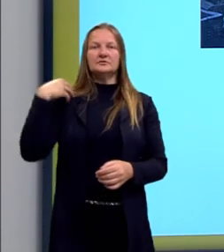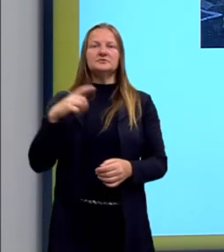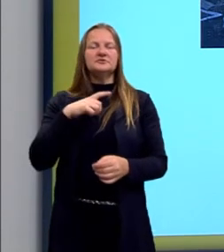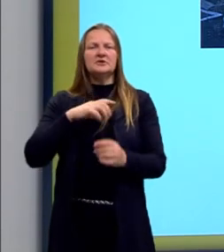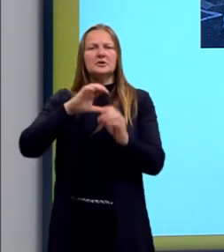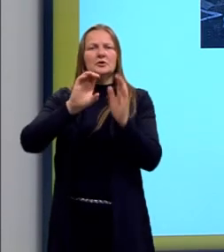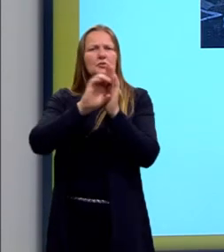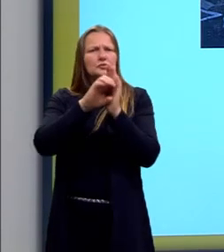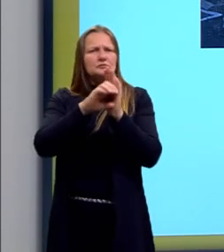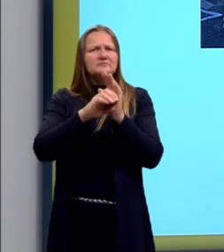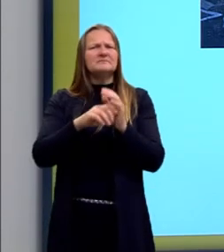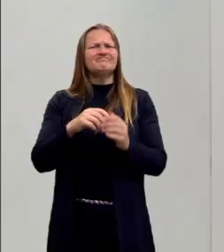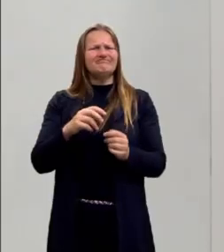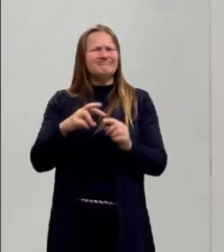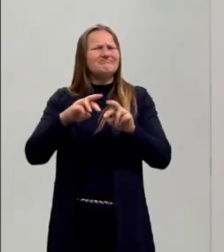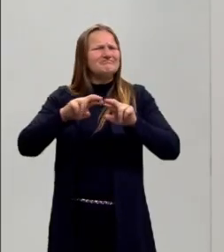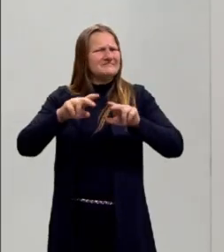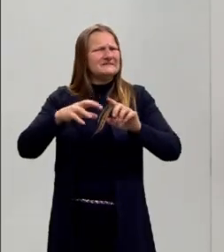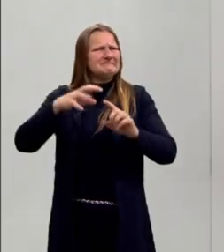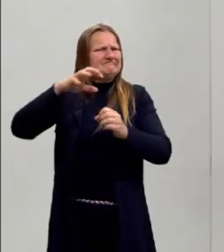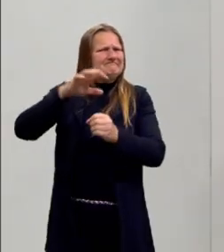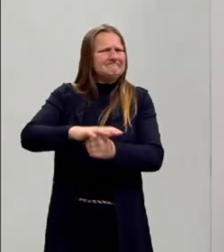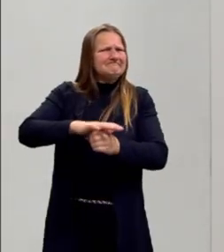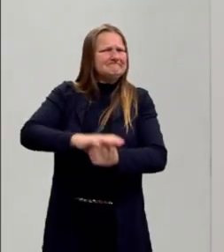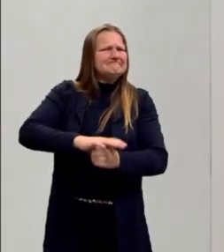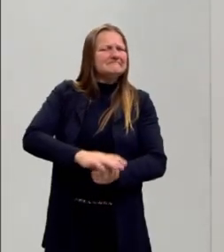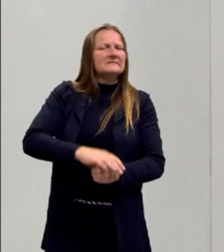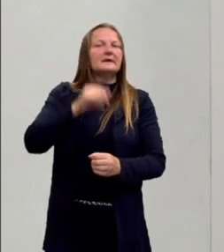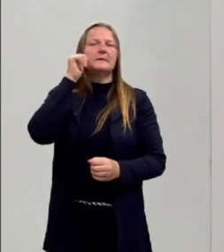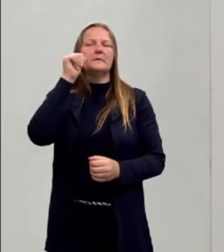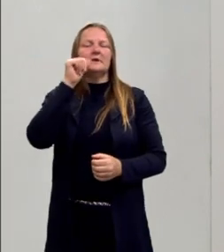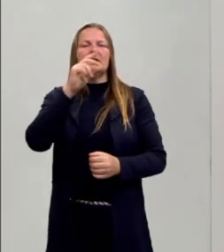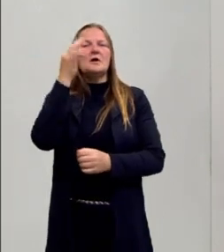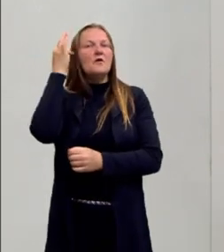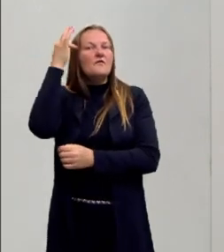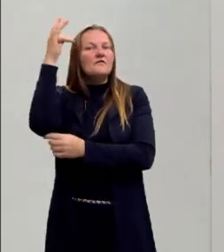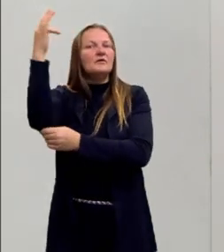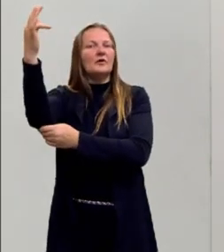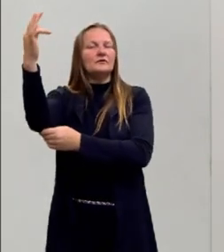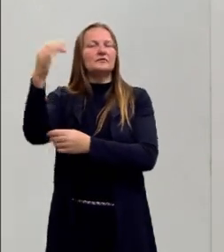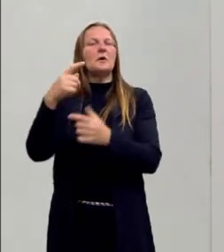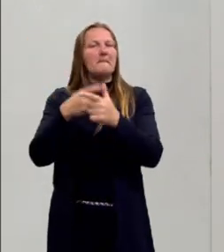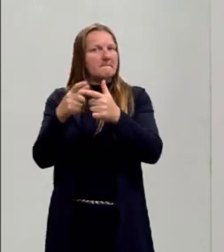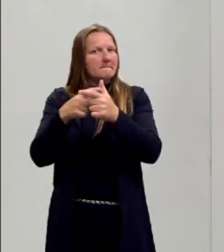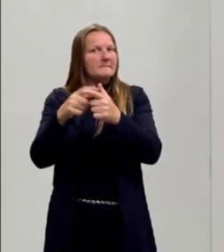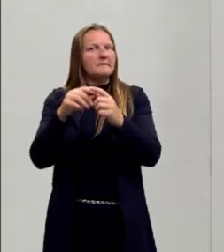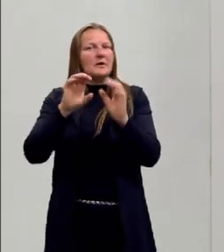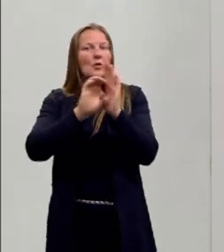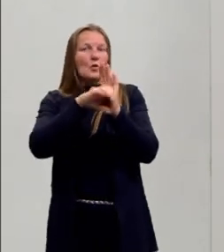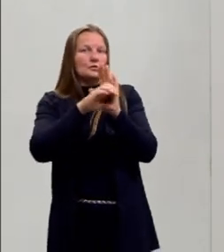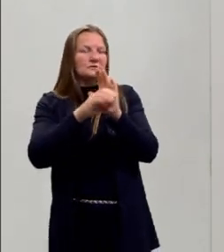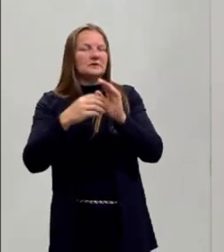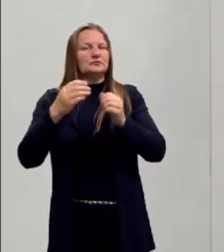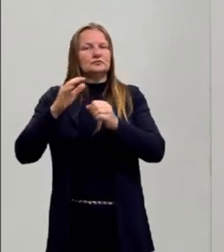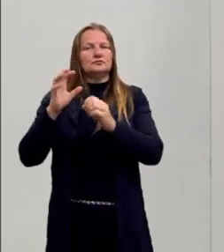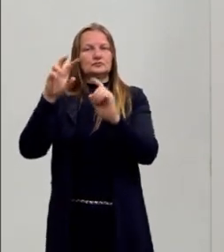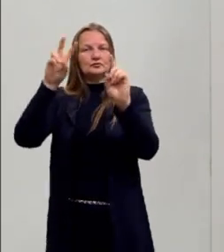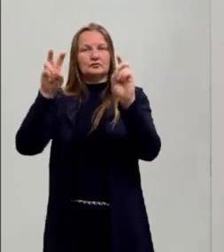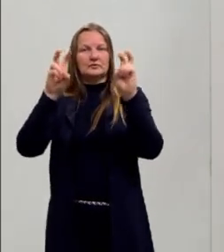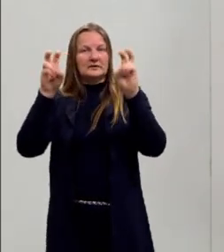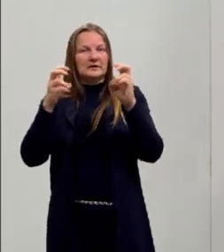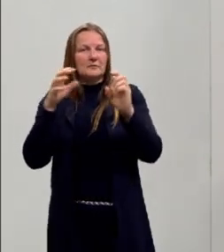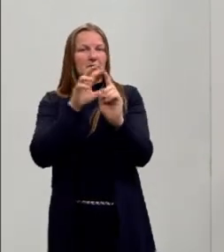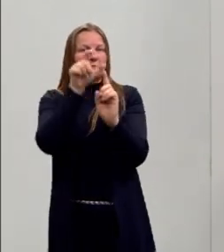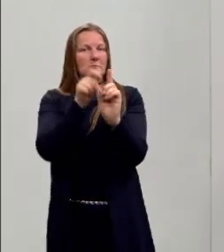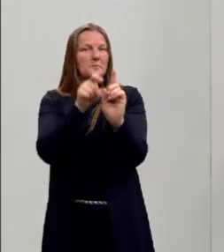concepções bem misóginas. Vários filósofos da história têm concepções muito problemáticas sobre as mulheres, que são infundadas,